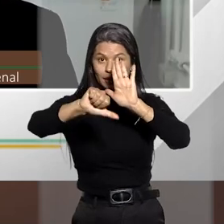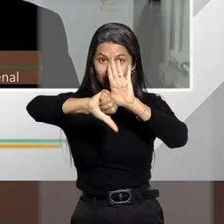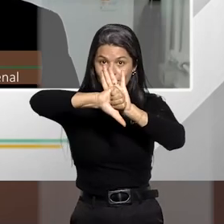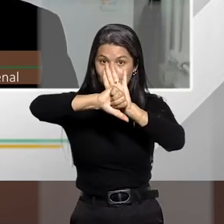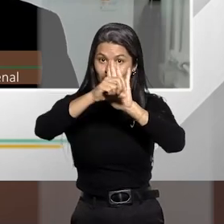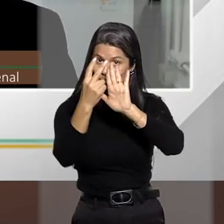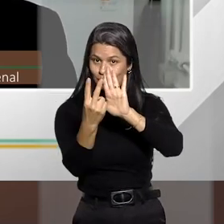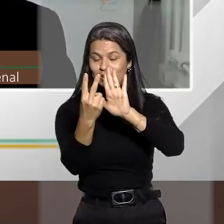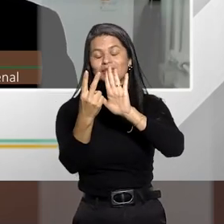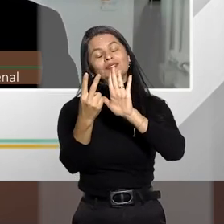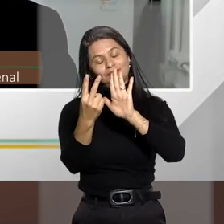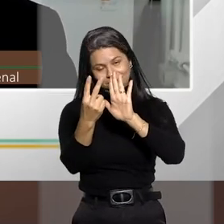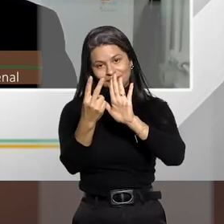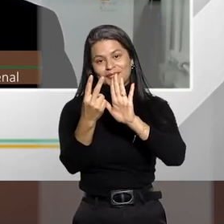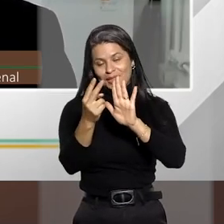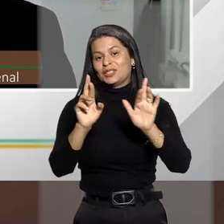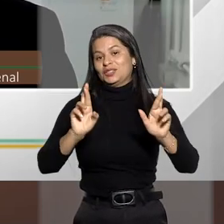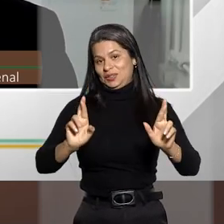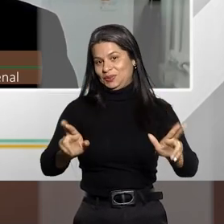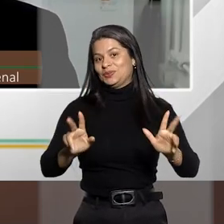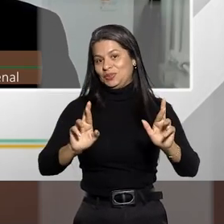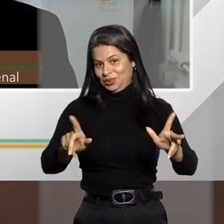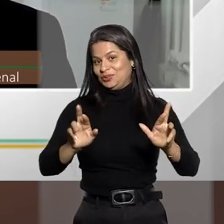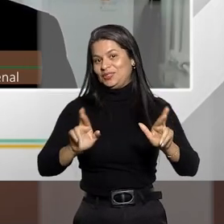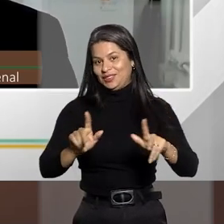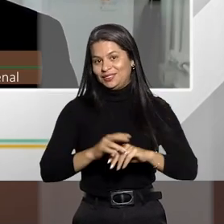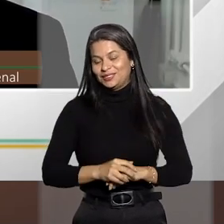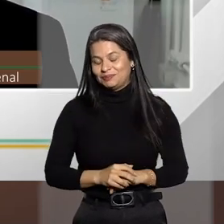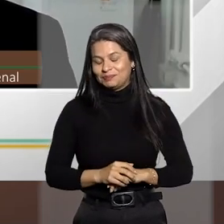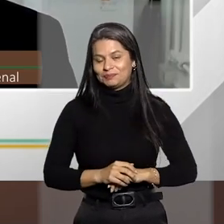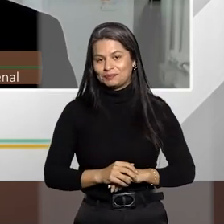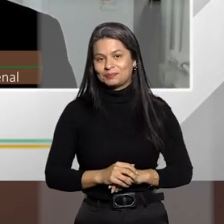heterogêneo. Heterogêneo. Porque são diferentes.